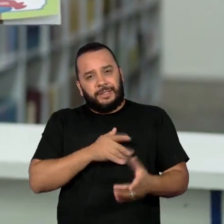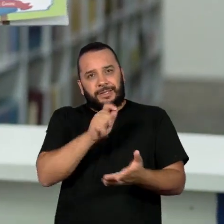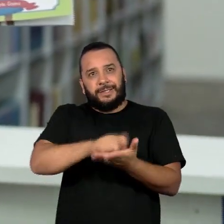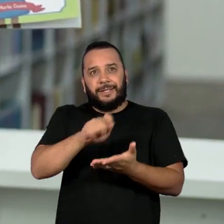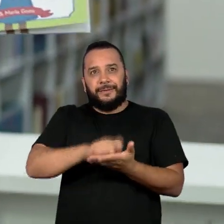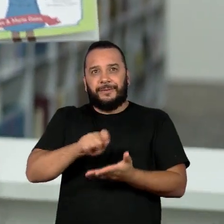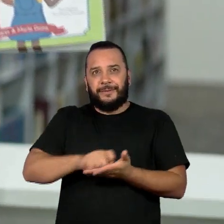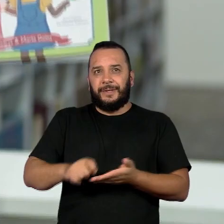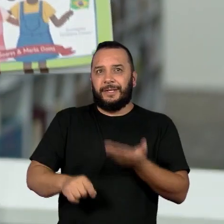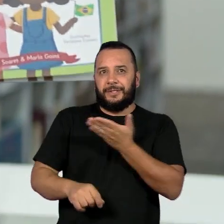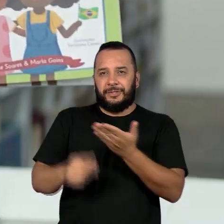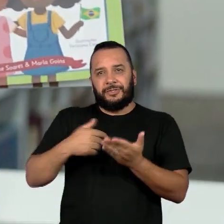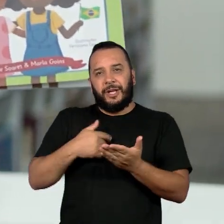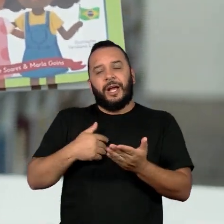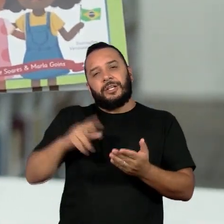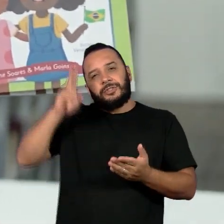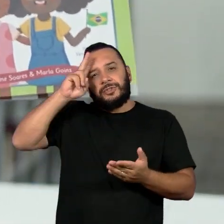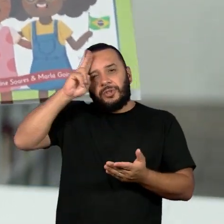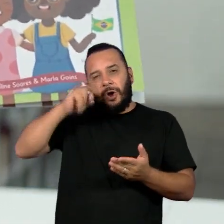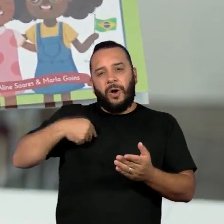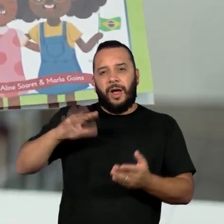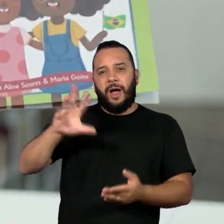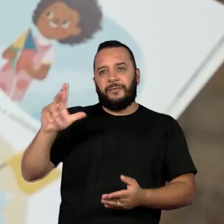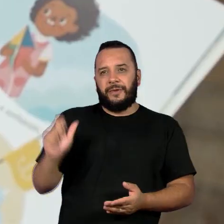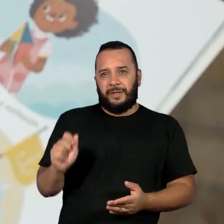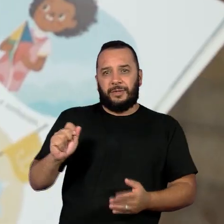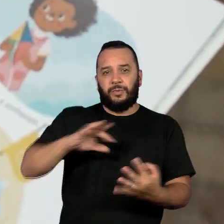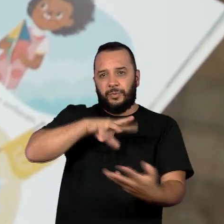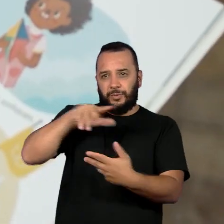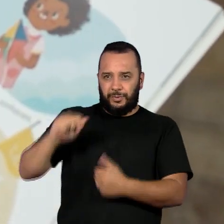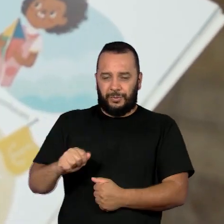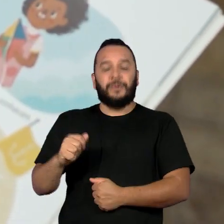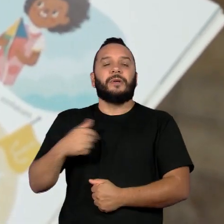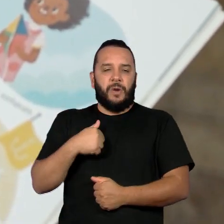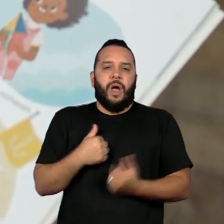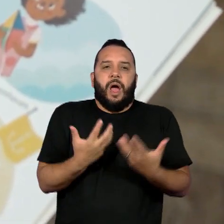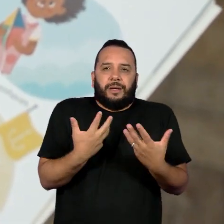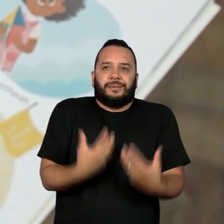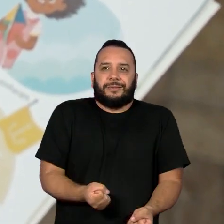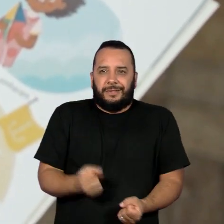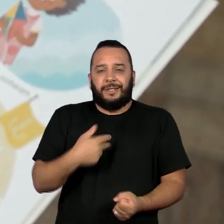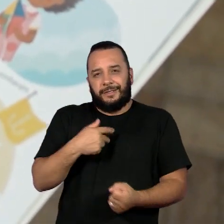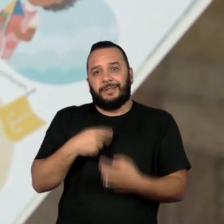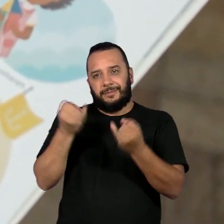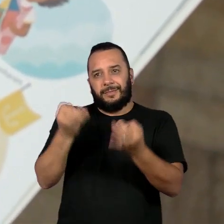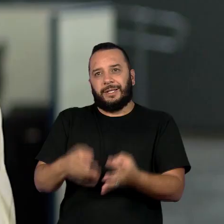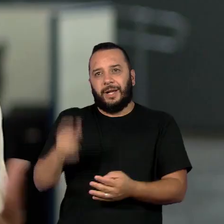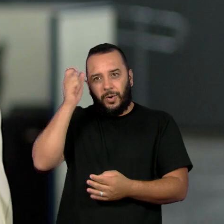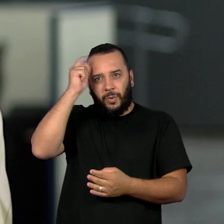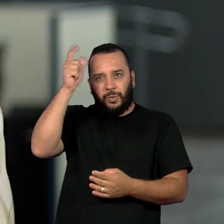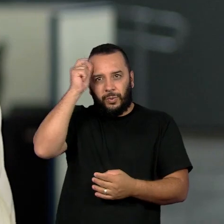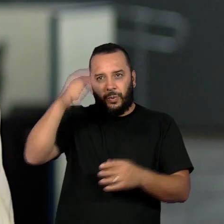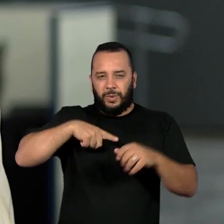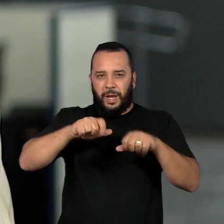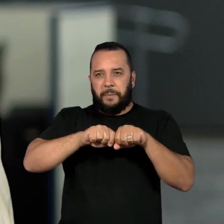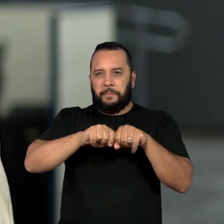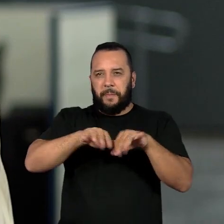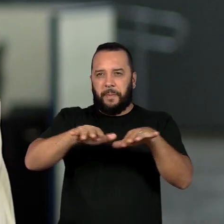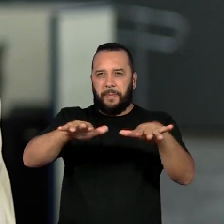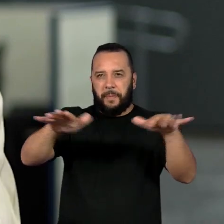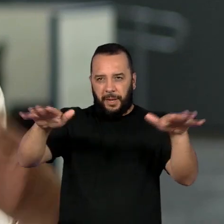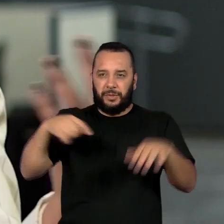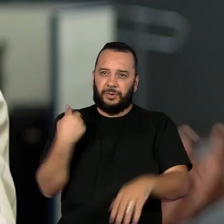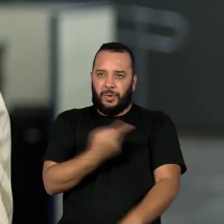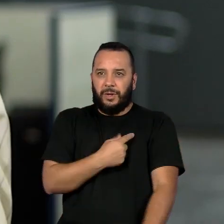a diáspora africana pelo mundo? Ela, aceito. Aí eu falei assim, a gente fala da semelhança da nossa cultura. Você fala dos